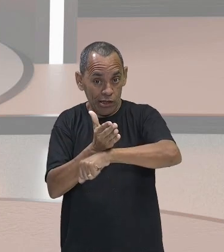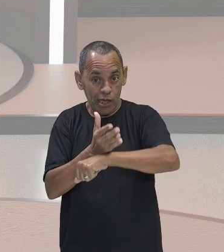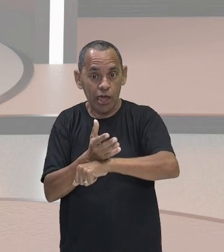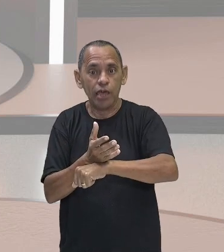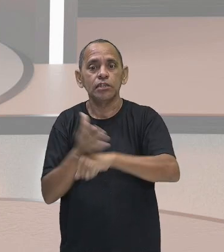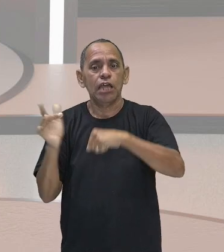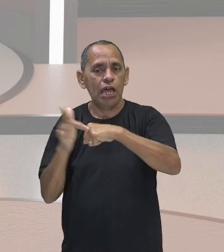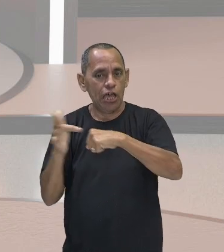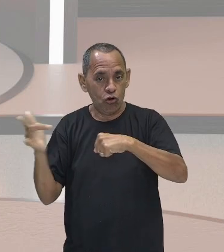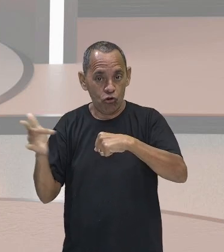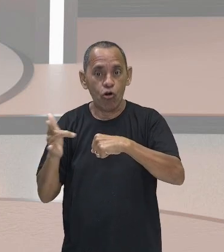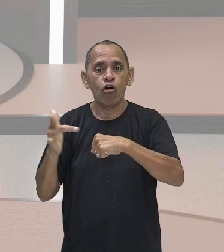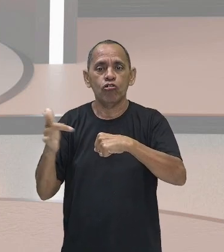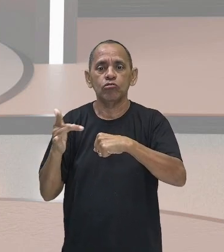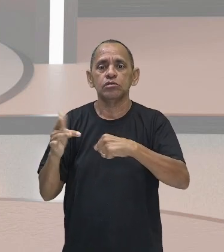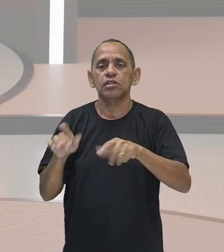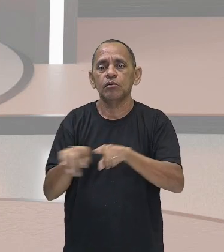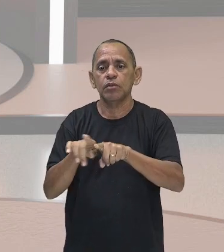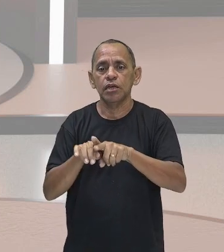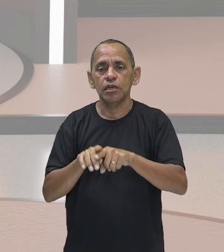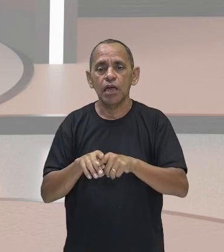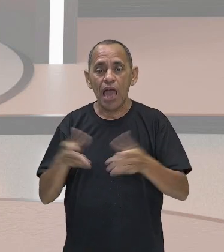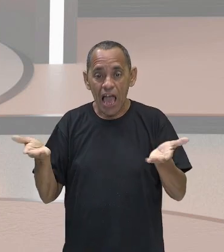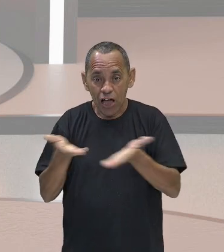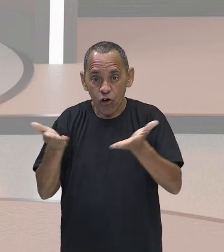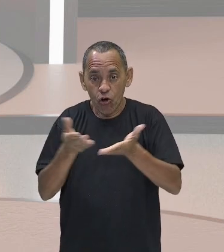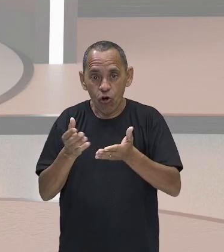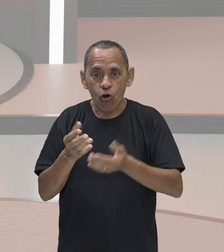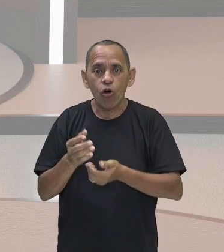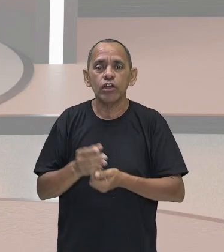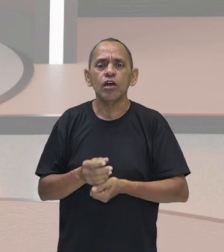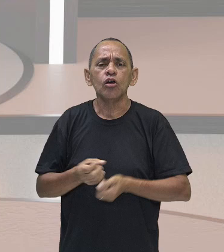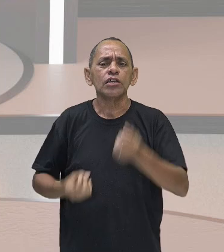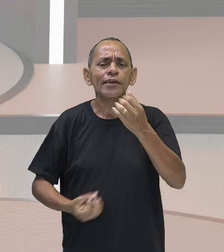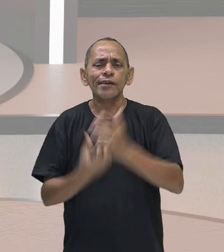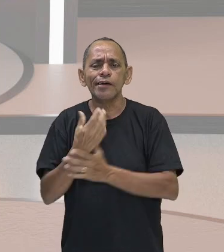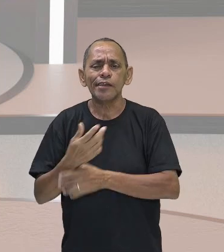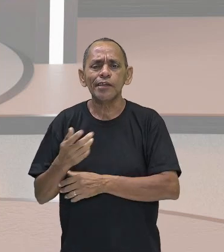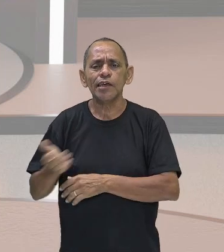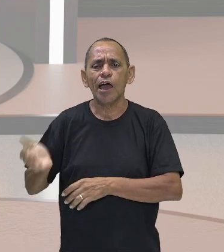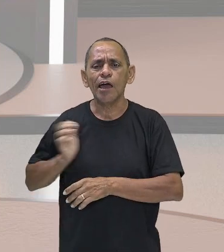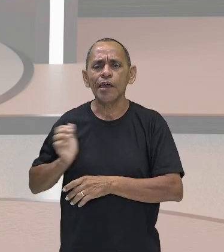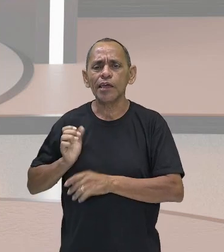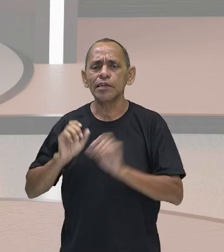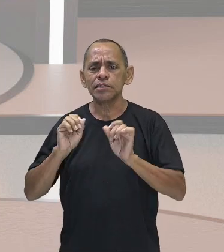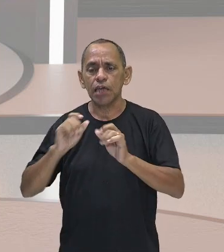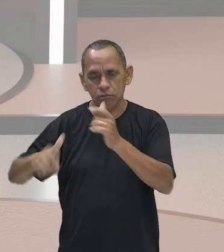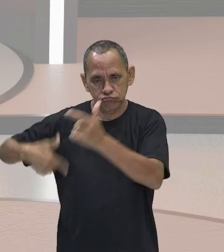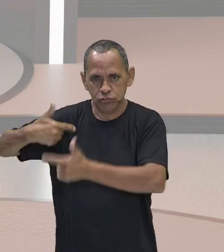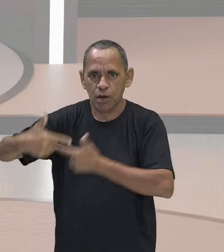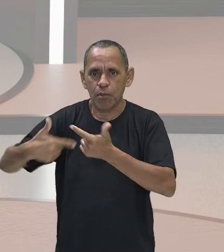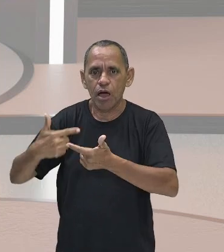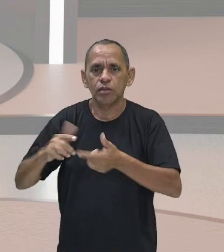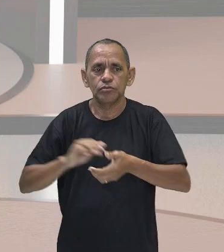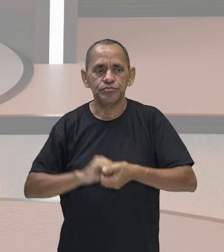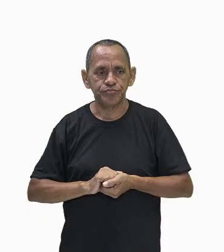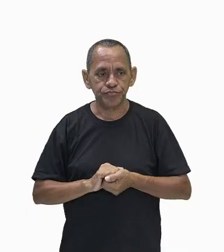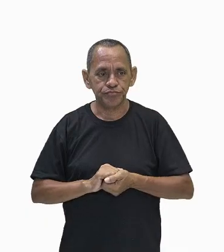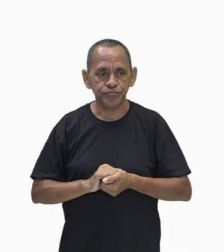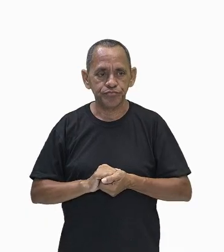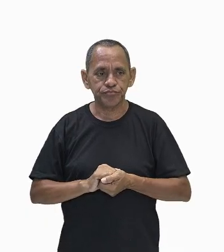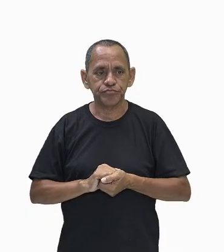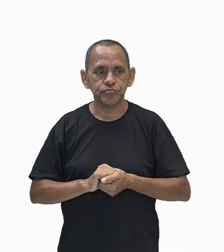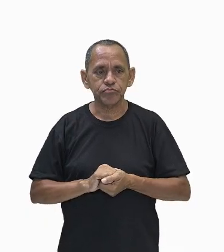fase da industrialização, o que gera riqueza é, basicamente, o trabalho. Ok, gente? Vamos